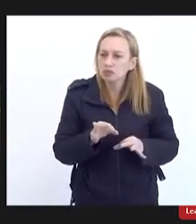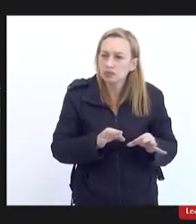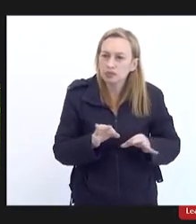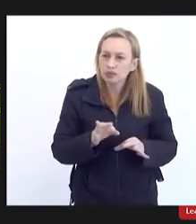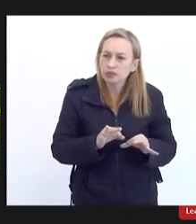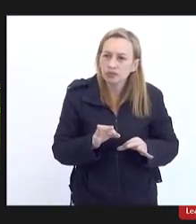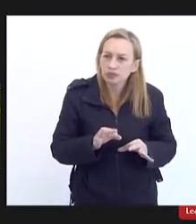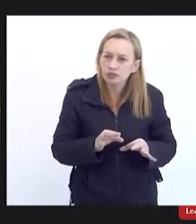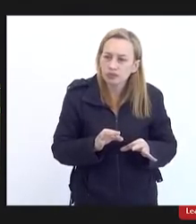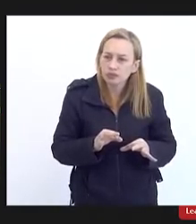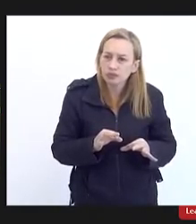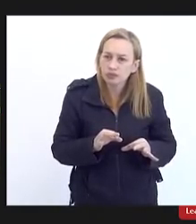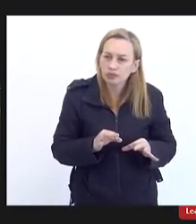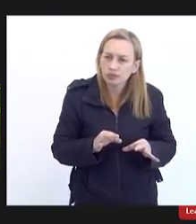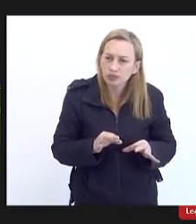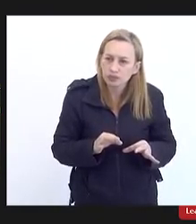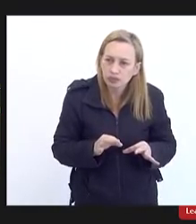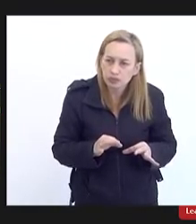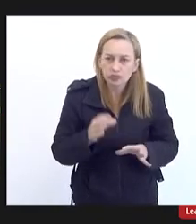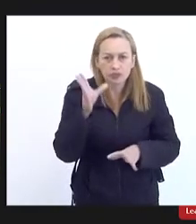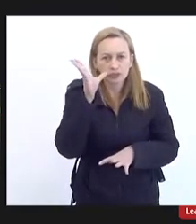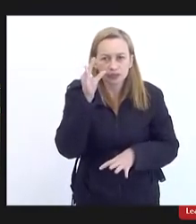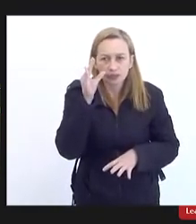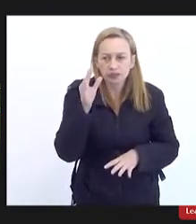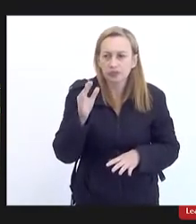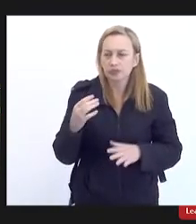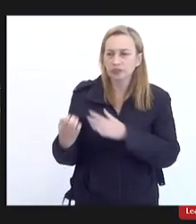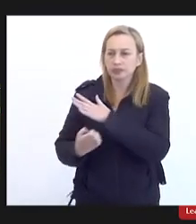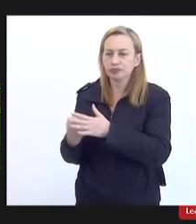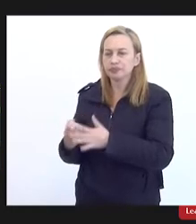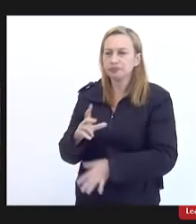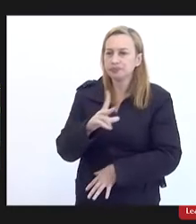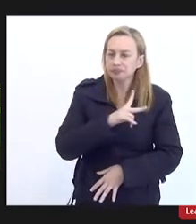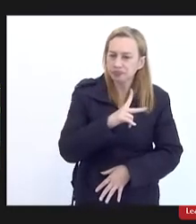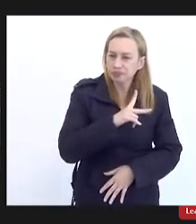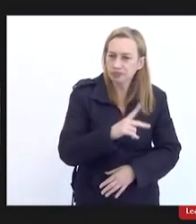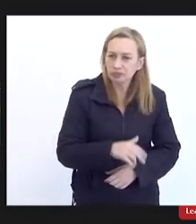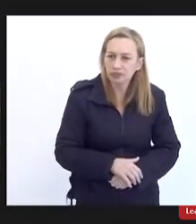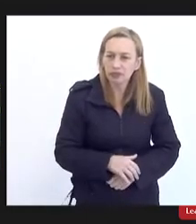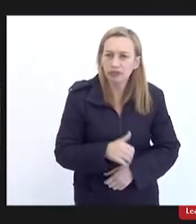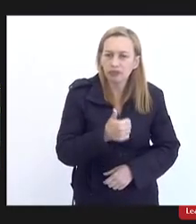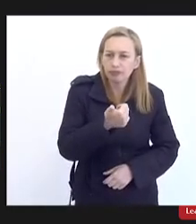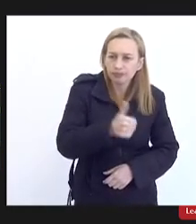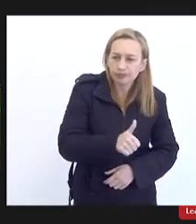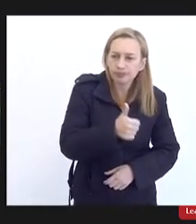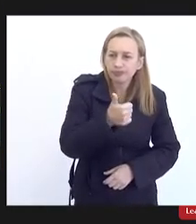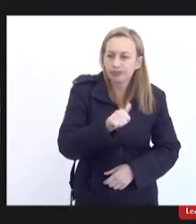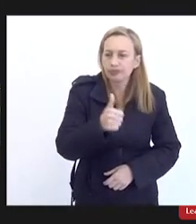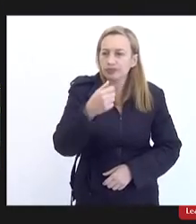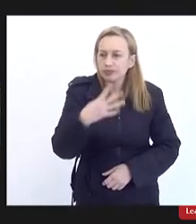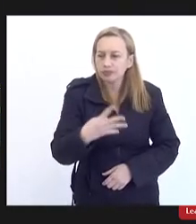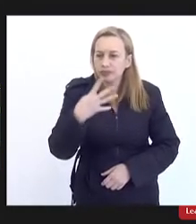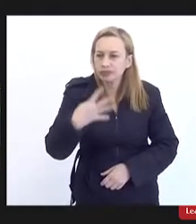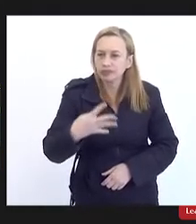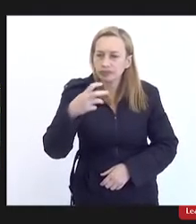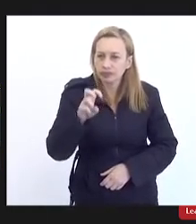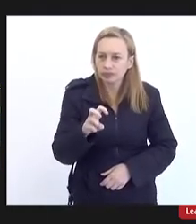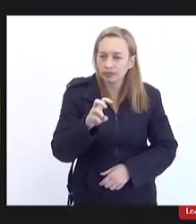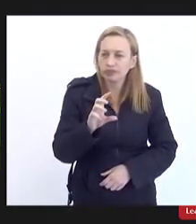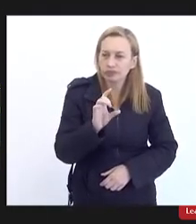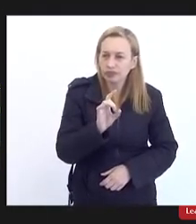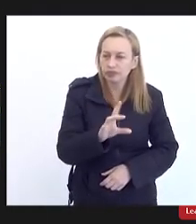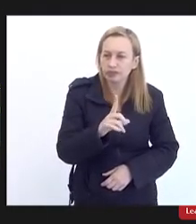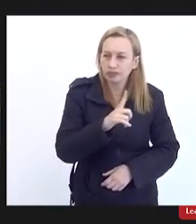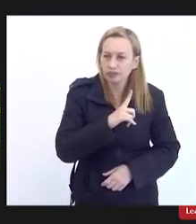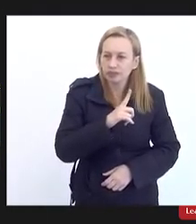congregando apenas os interesses privados porque com 11.445 ela já permitia as parcerias públicas privadas